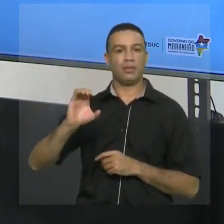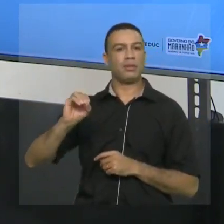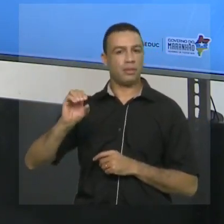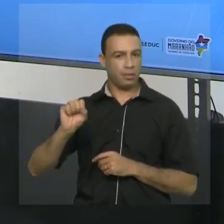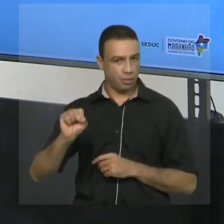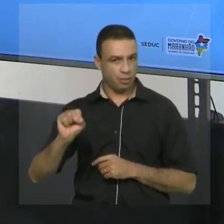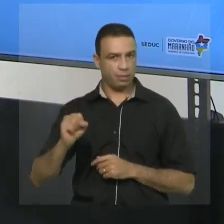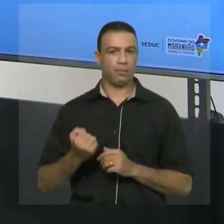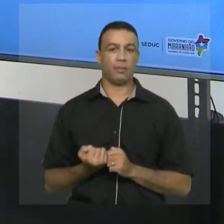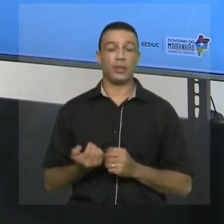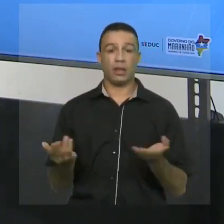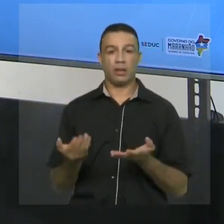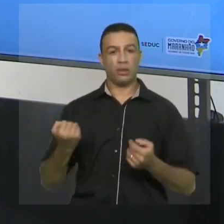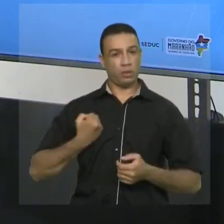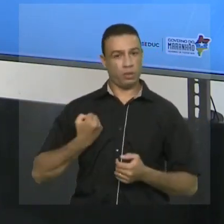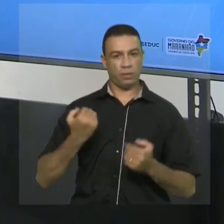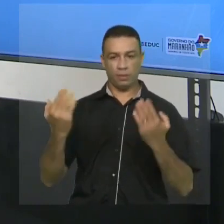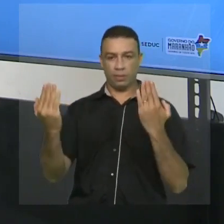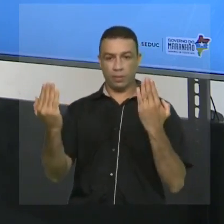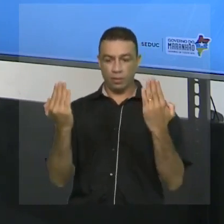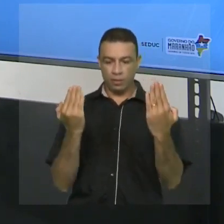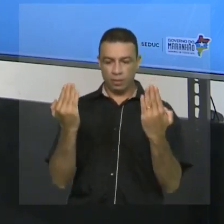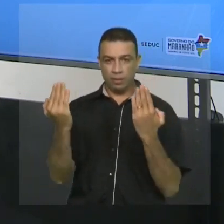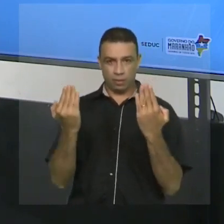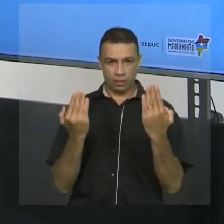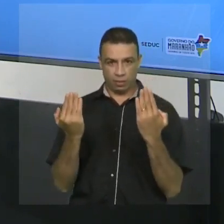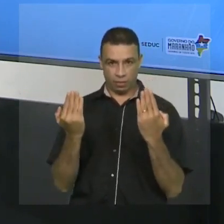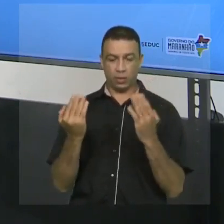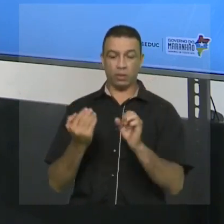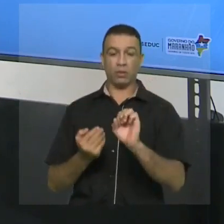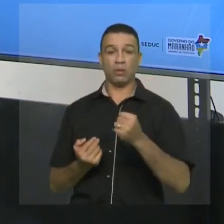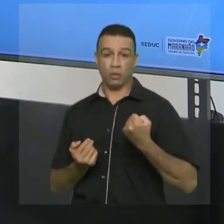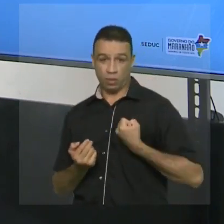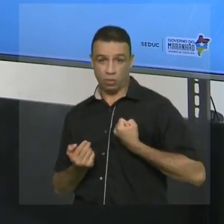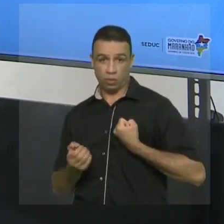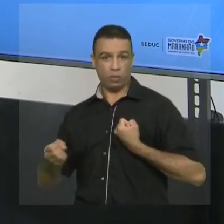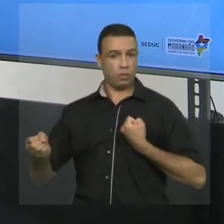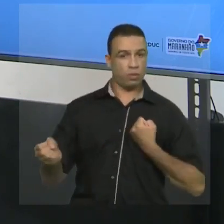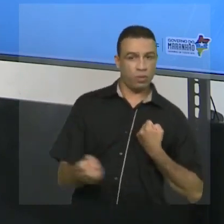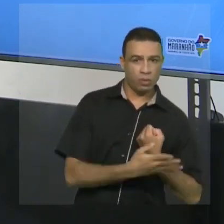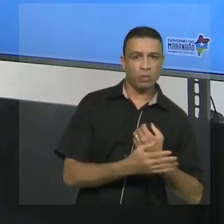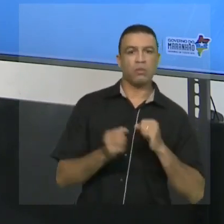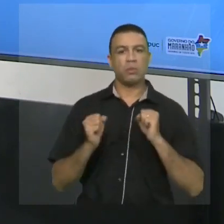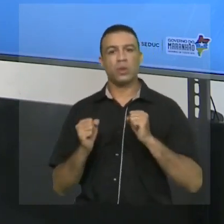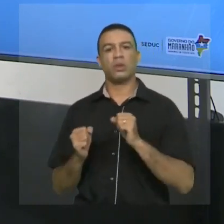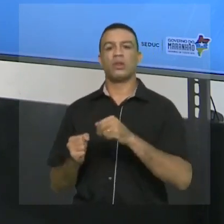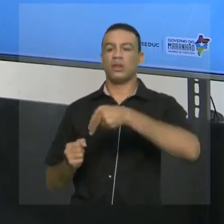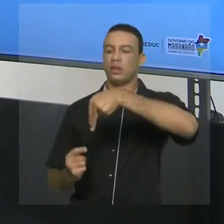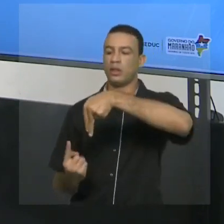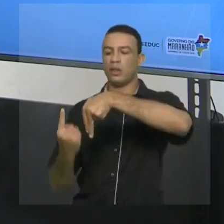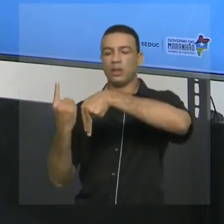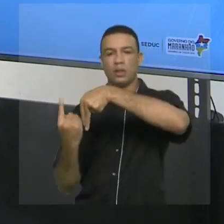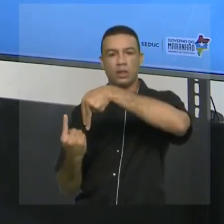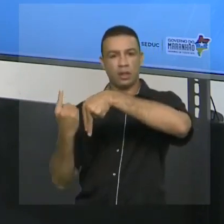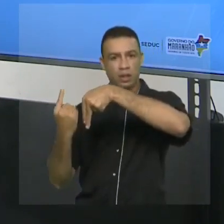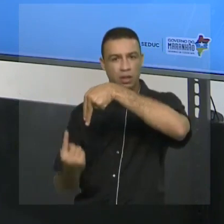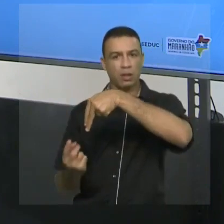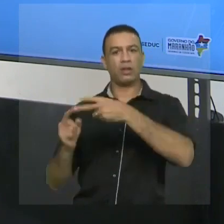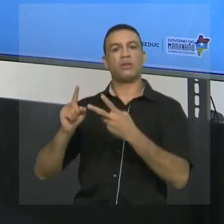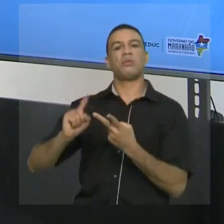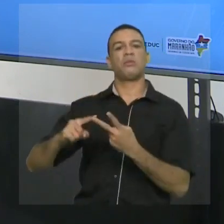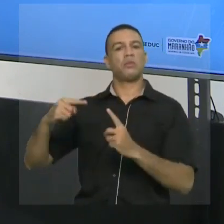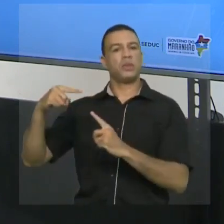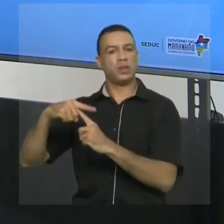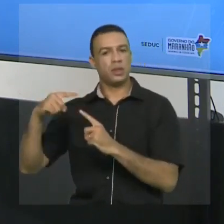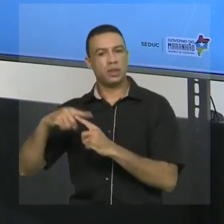Comparação entre números. Toda vez que você vai estudar um número novo, seja natural, seja inteiro, fracionário,